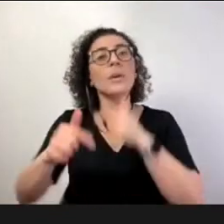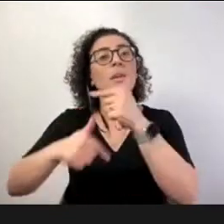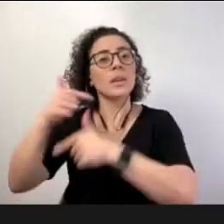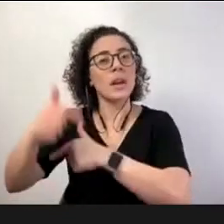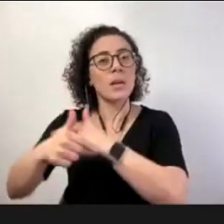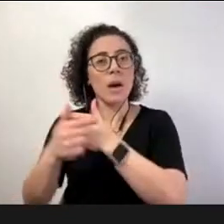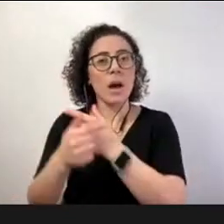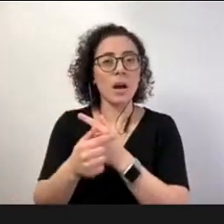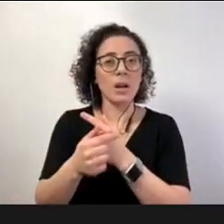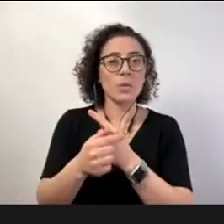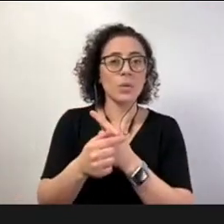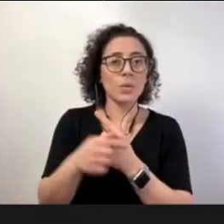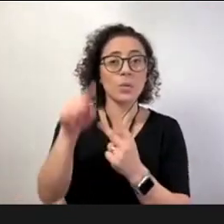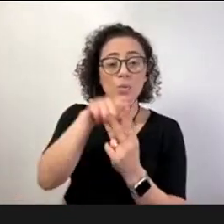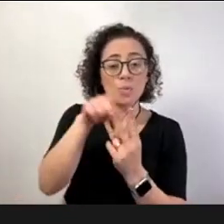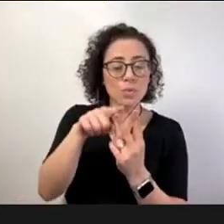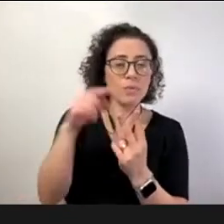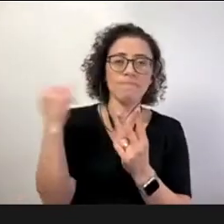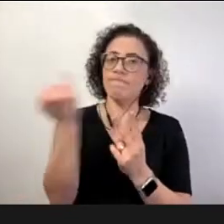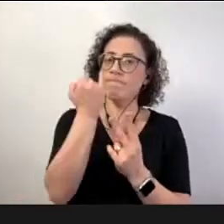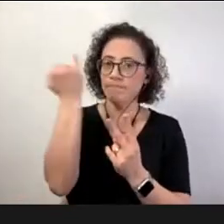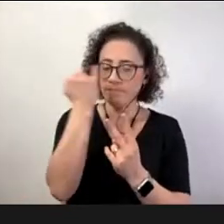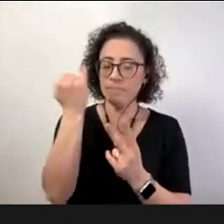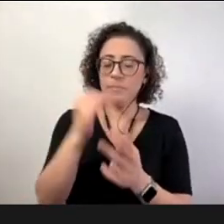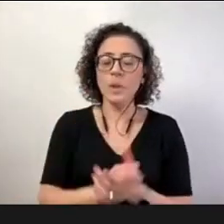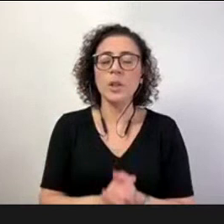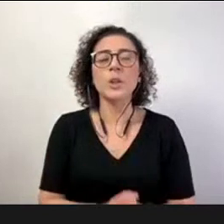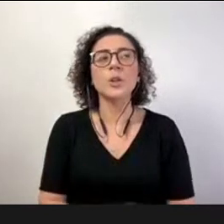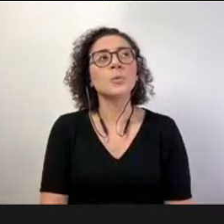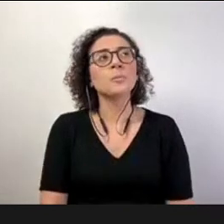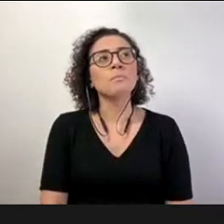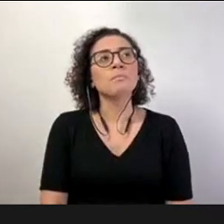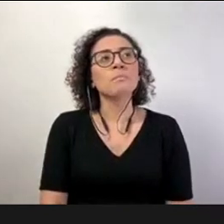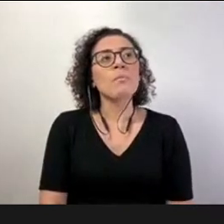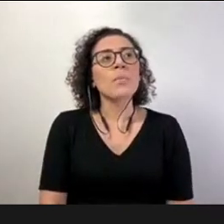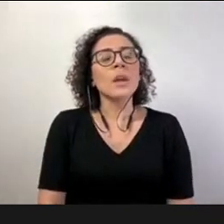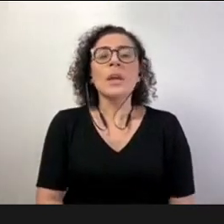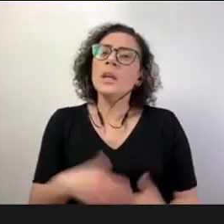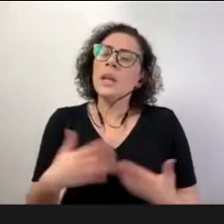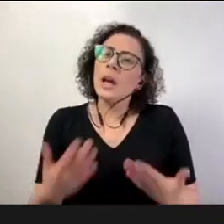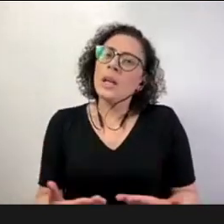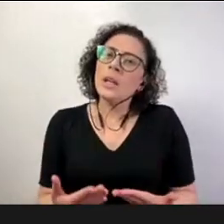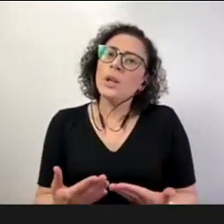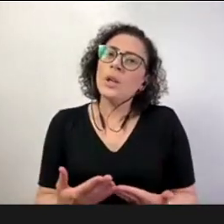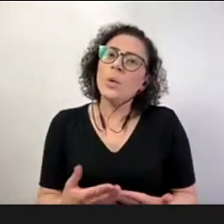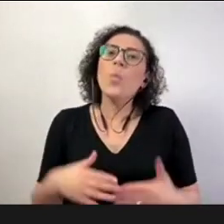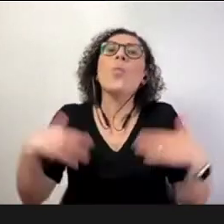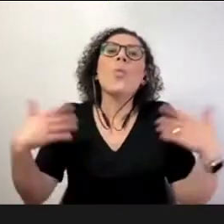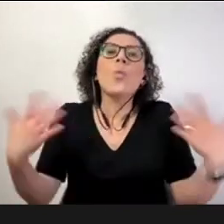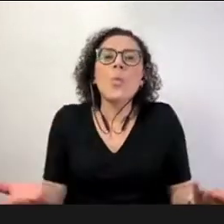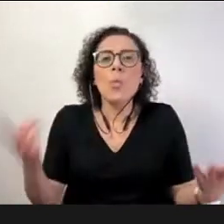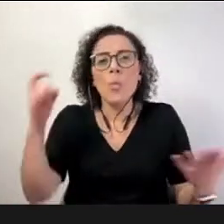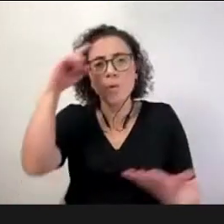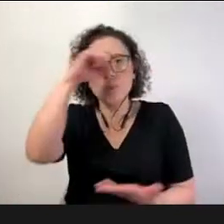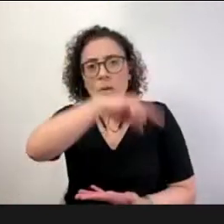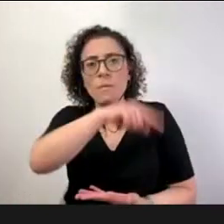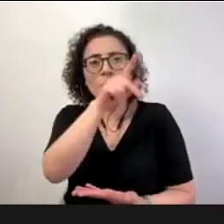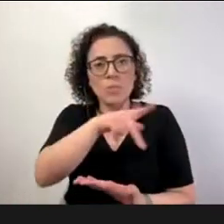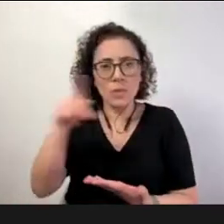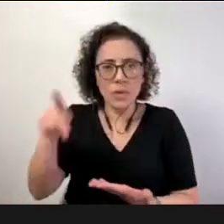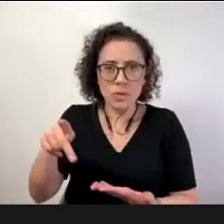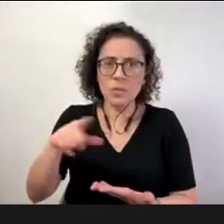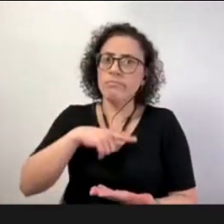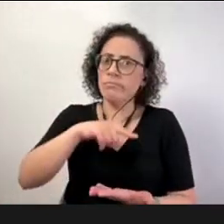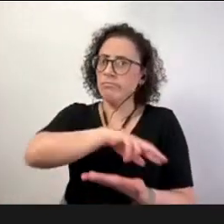talvez um pouco diferente inclusive pros desafios que os professores tem né então acho que a gente né o professor já